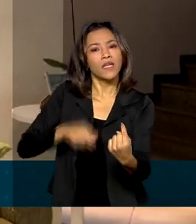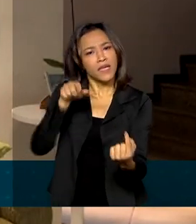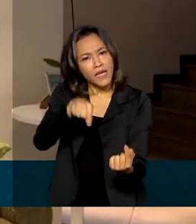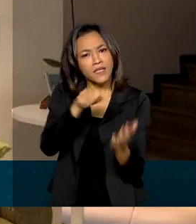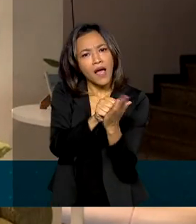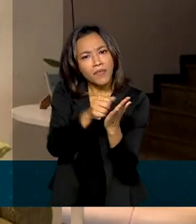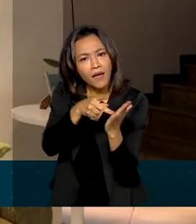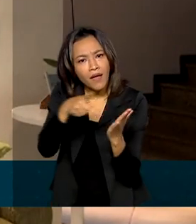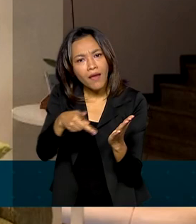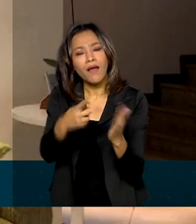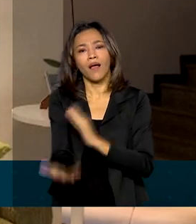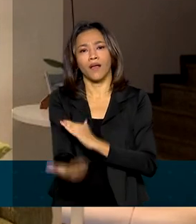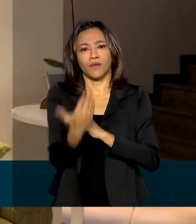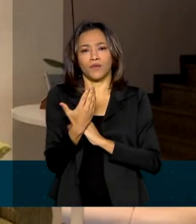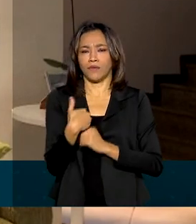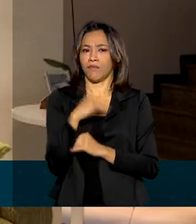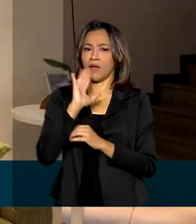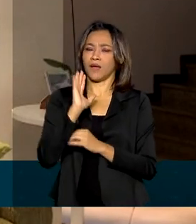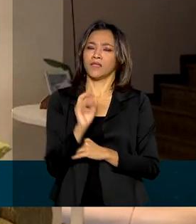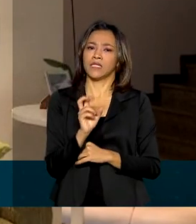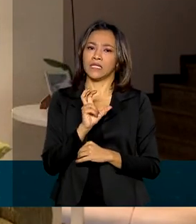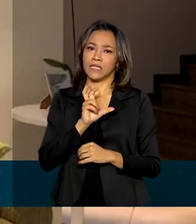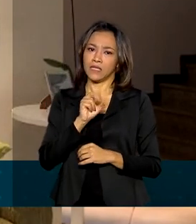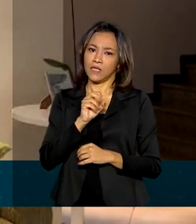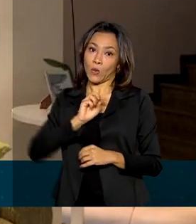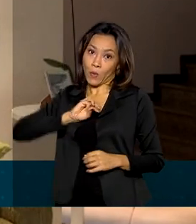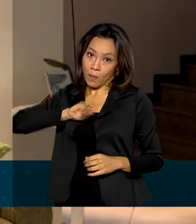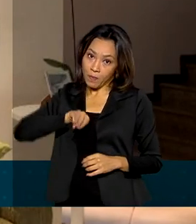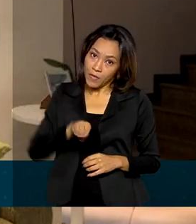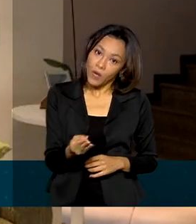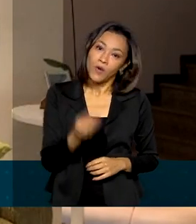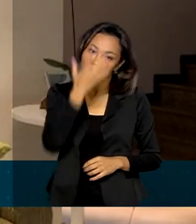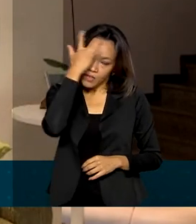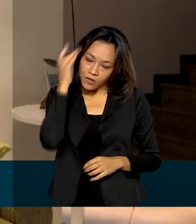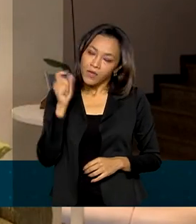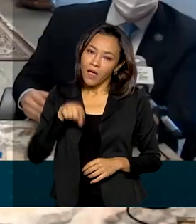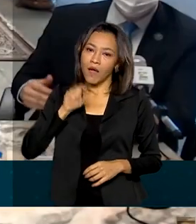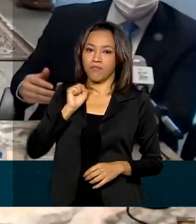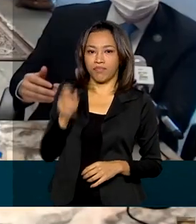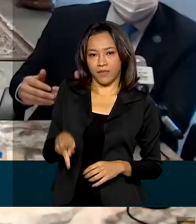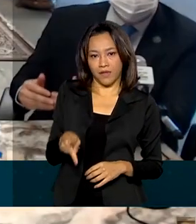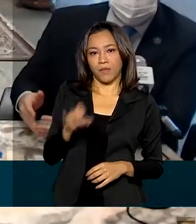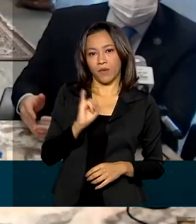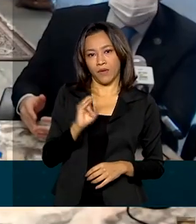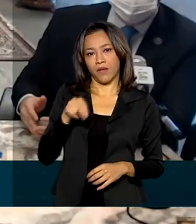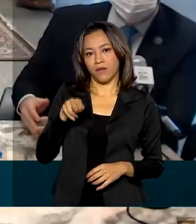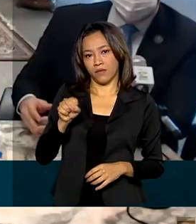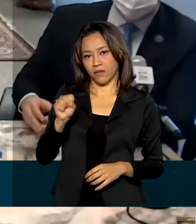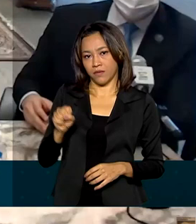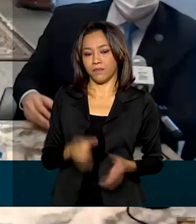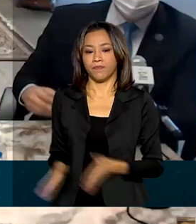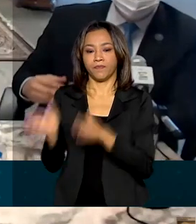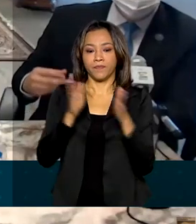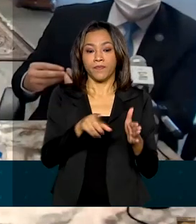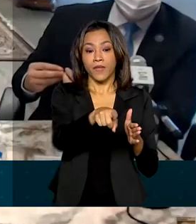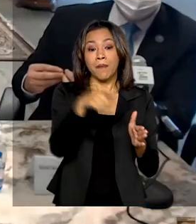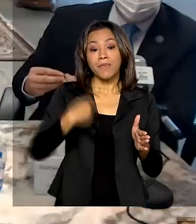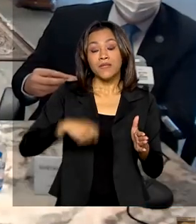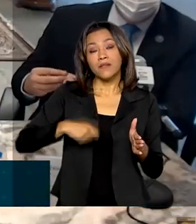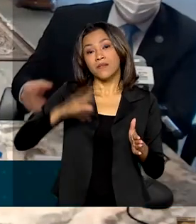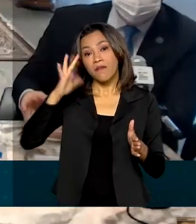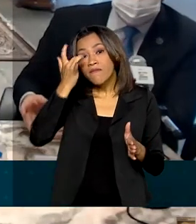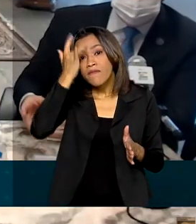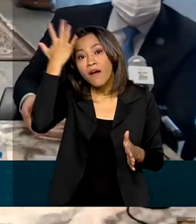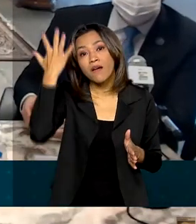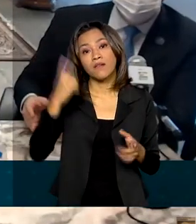beneficie mais de 5 milhões de segurados do INSS. Tem que ser uma solução fácil, uma solução que